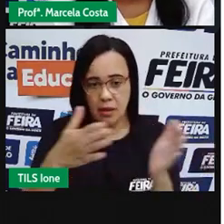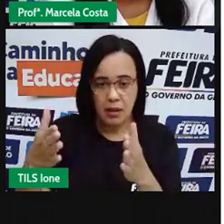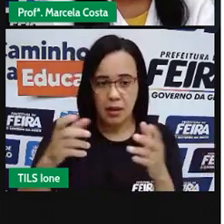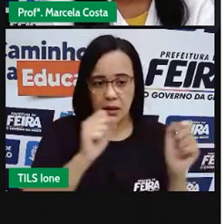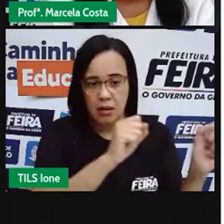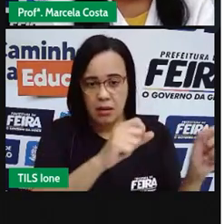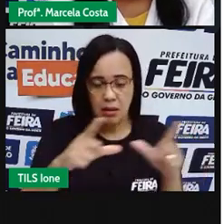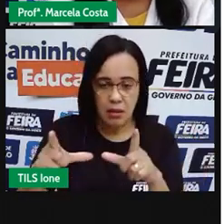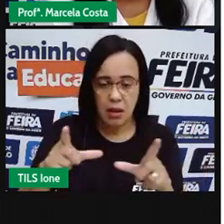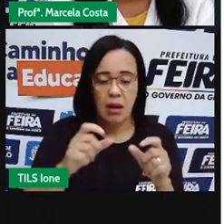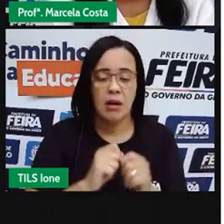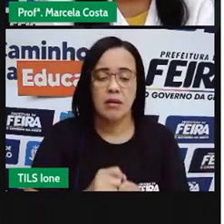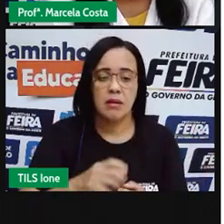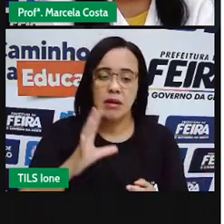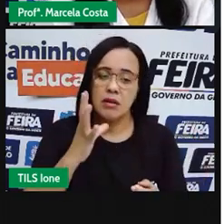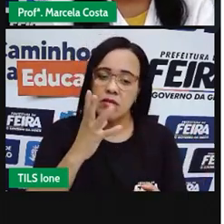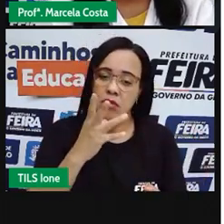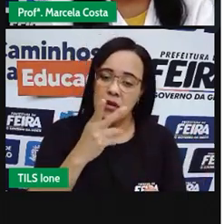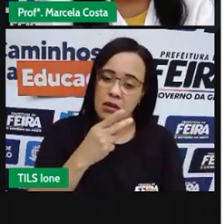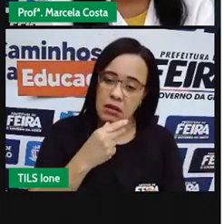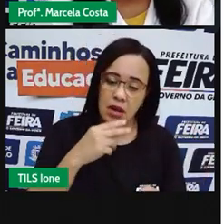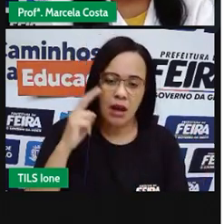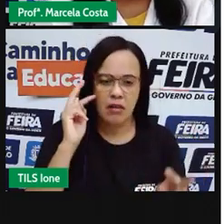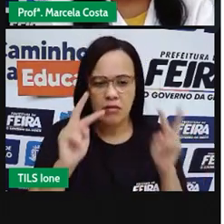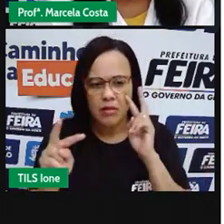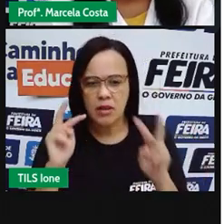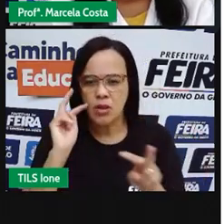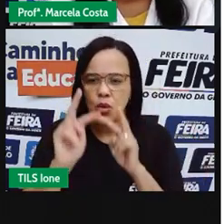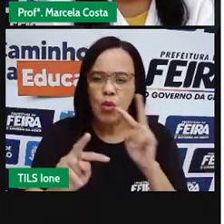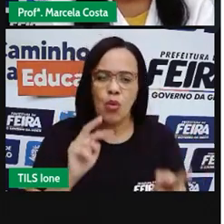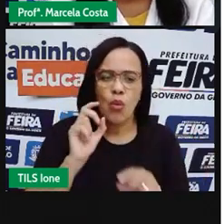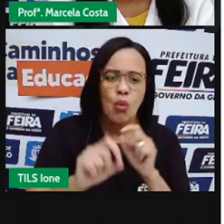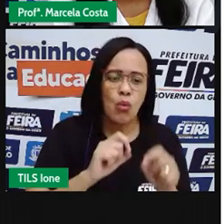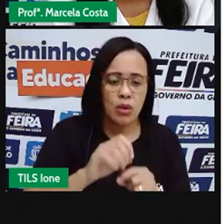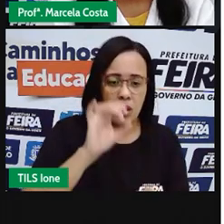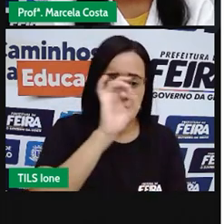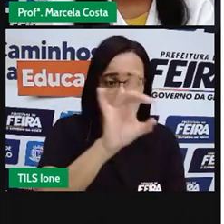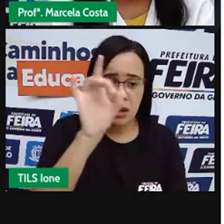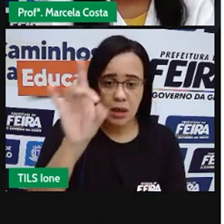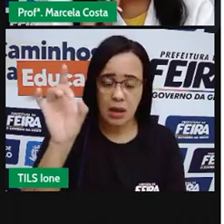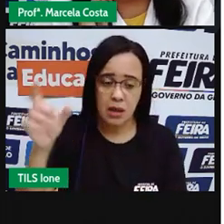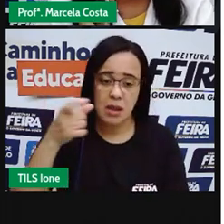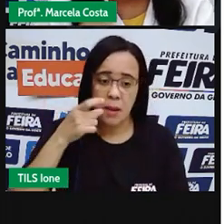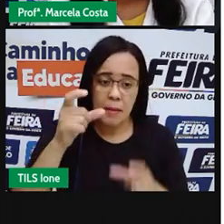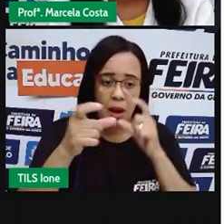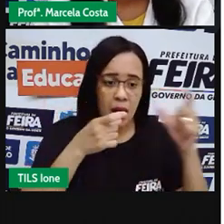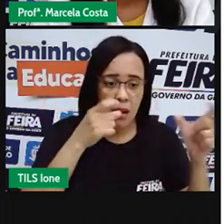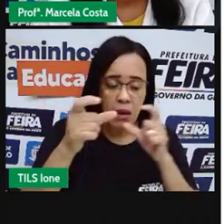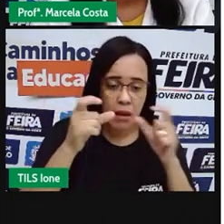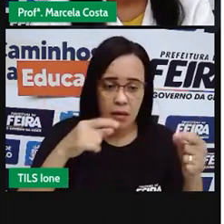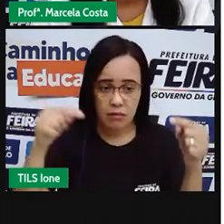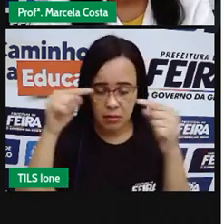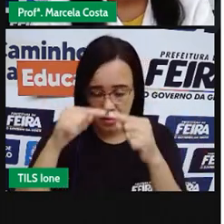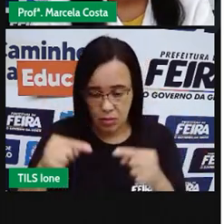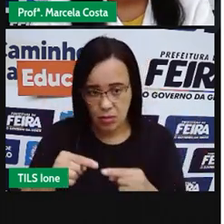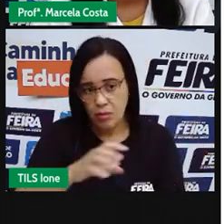do alfabeto. Observando a letra inicial de cada palavra, de cada nome desses animais.